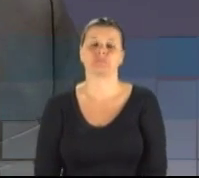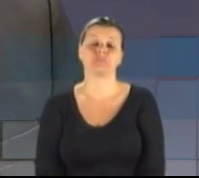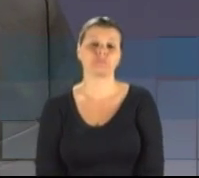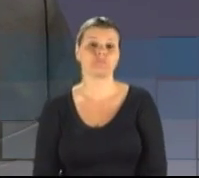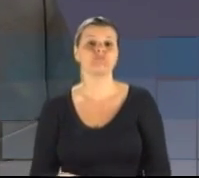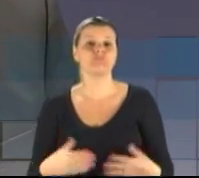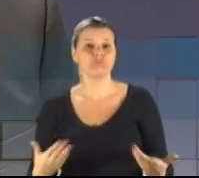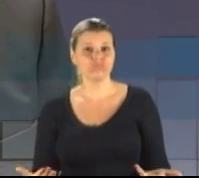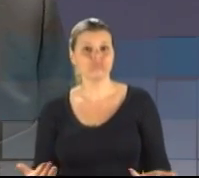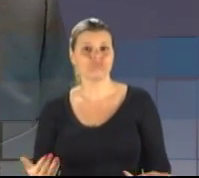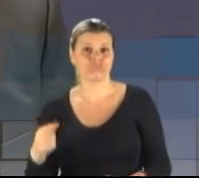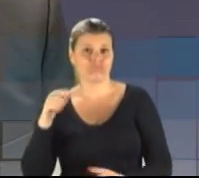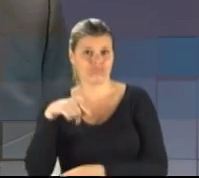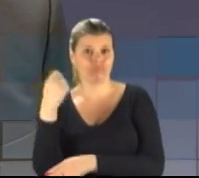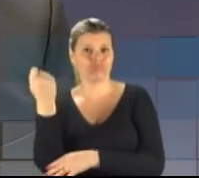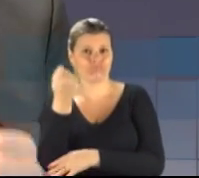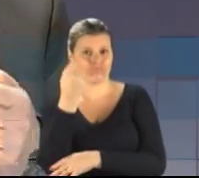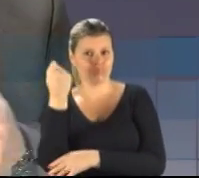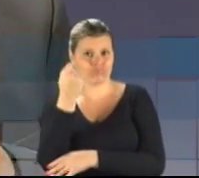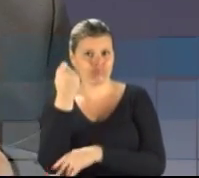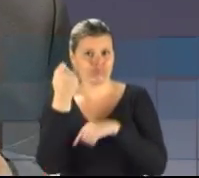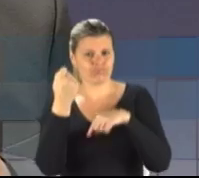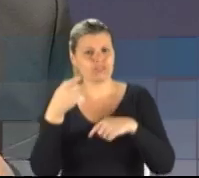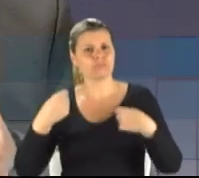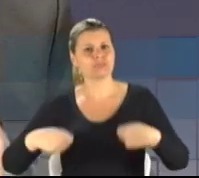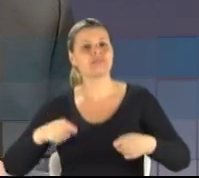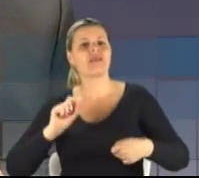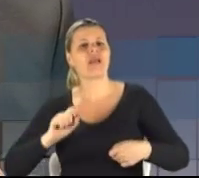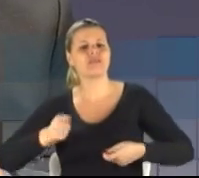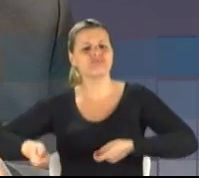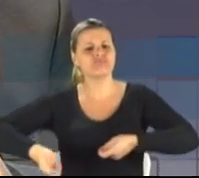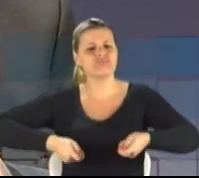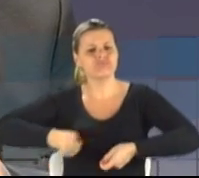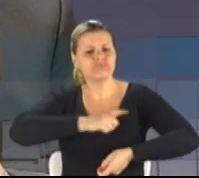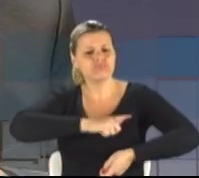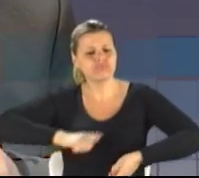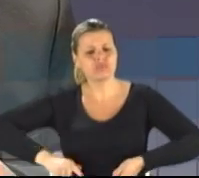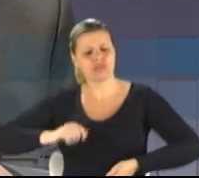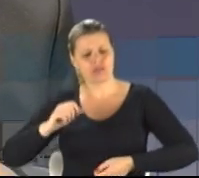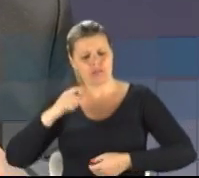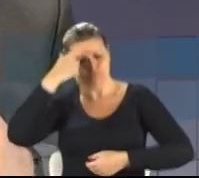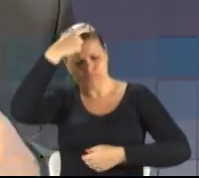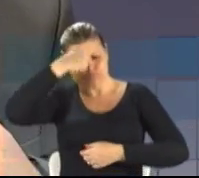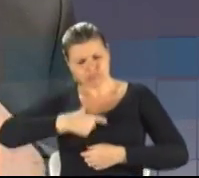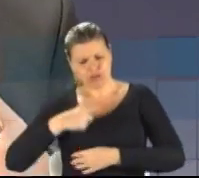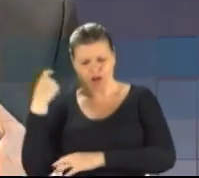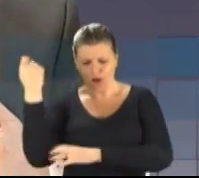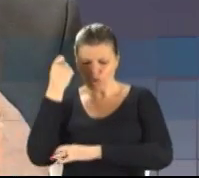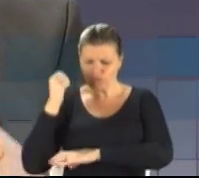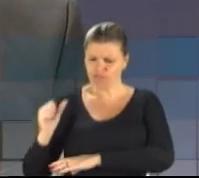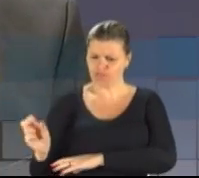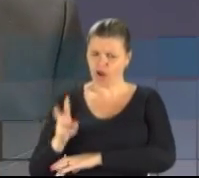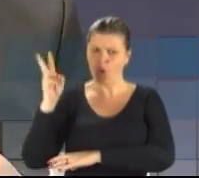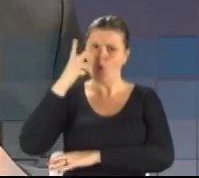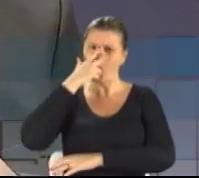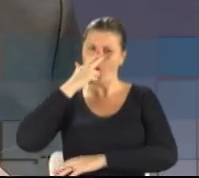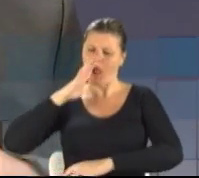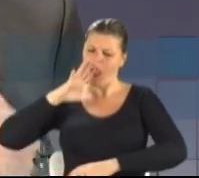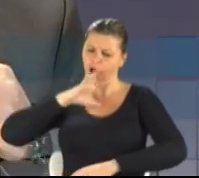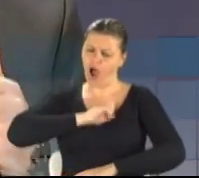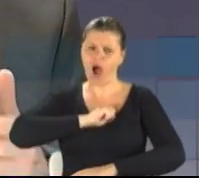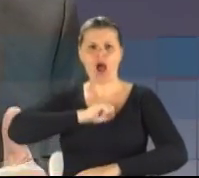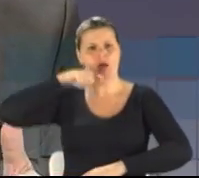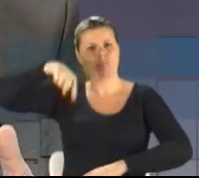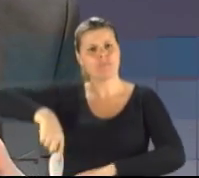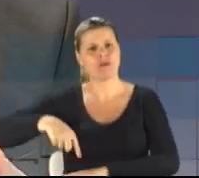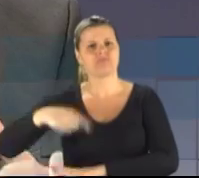Grande do Sul precisa ser governado por gaúchos de valor, por gaúchos que amem o seu Rio Grande,